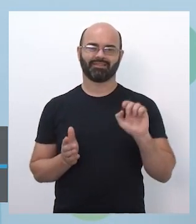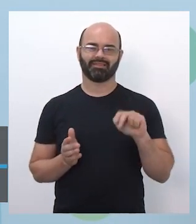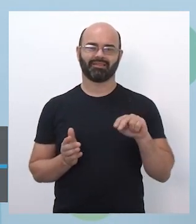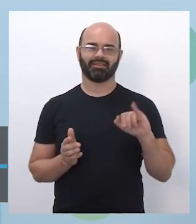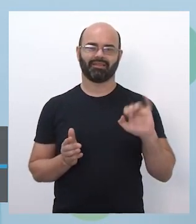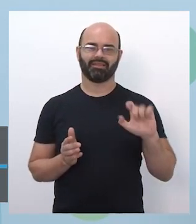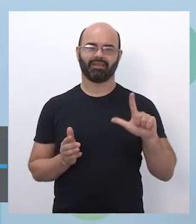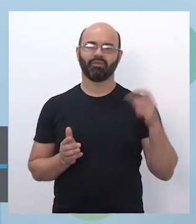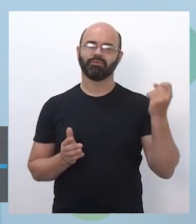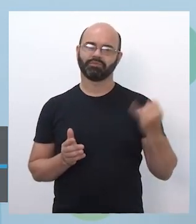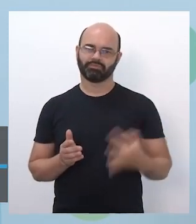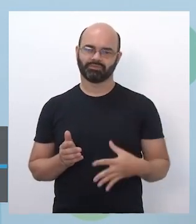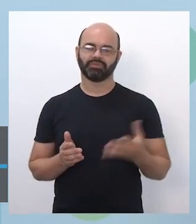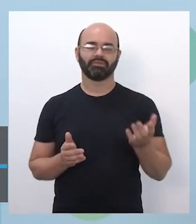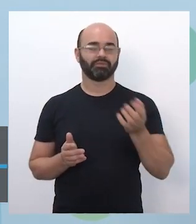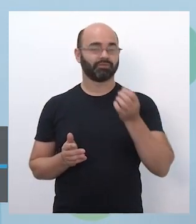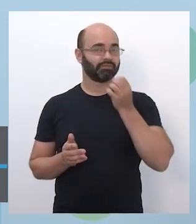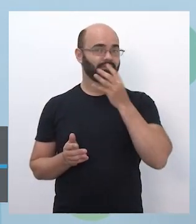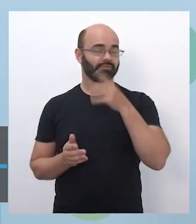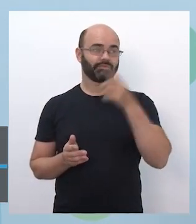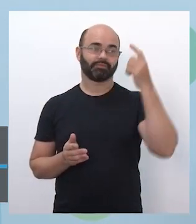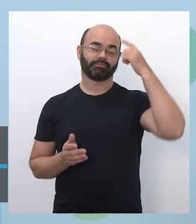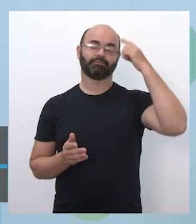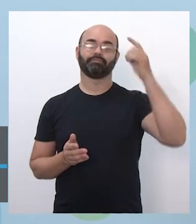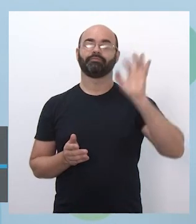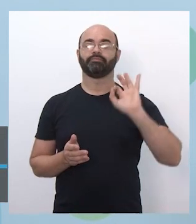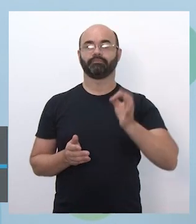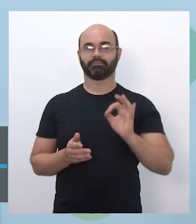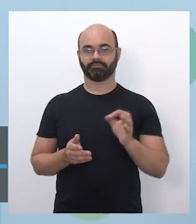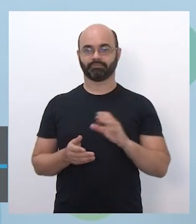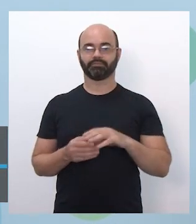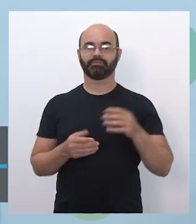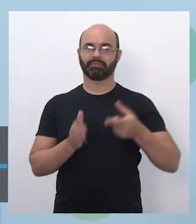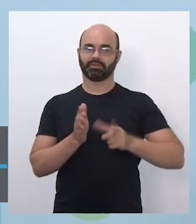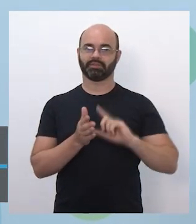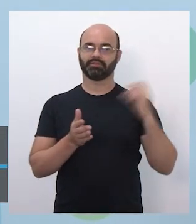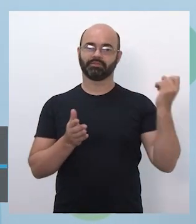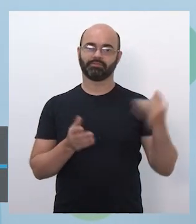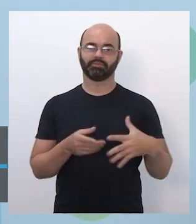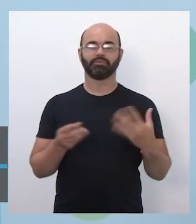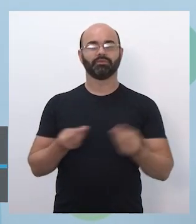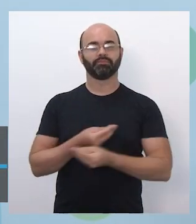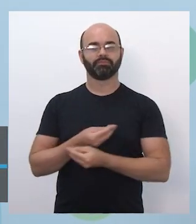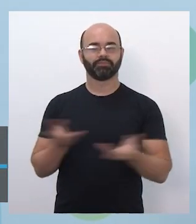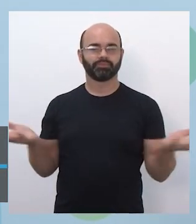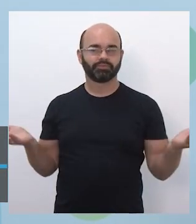todo o programa, o desenho do programa e a distribuição dos chips